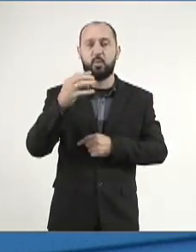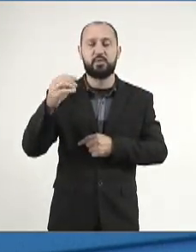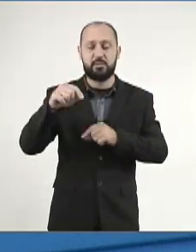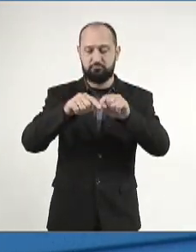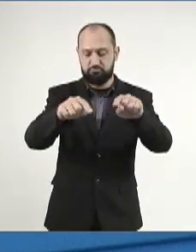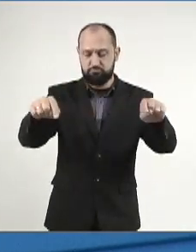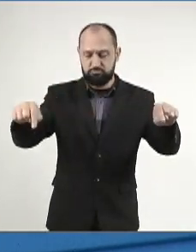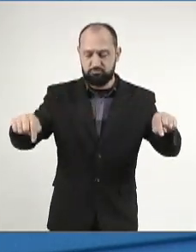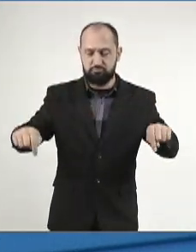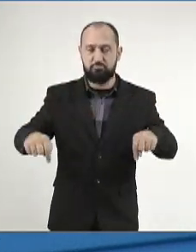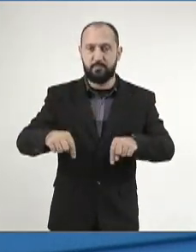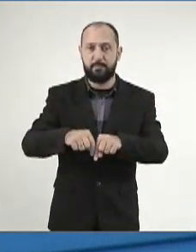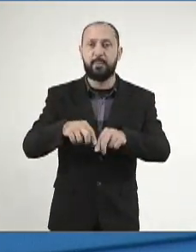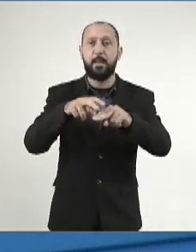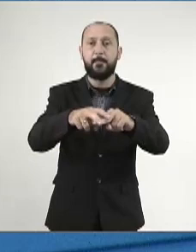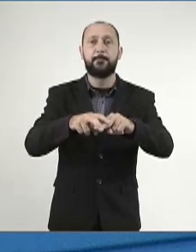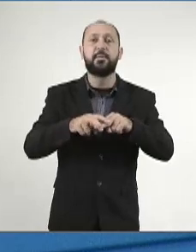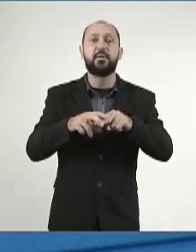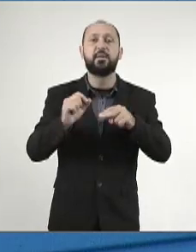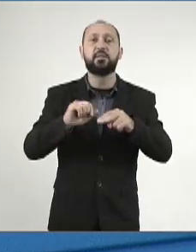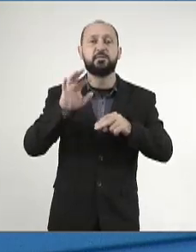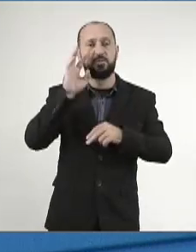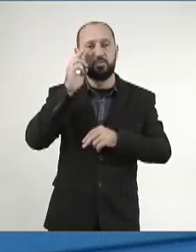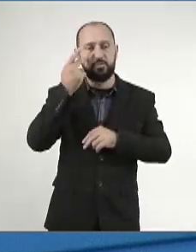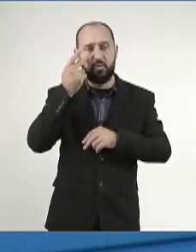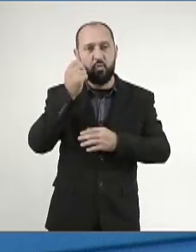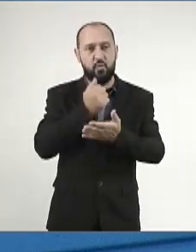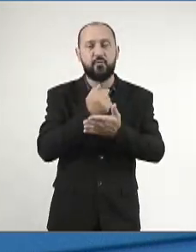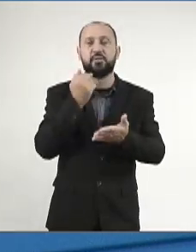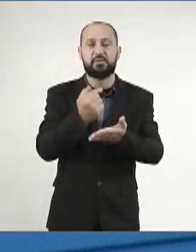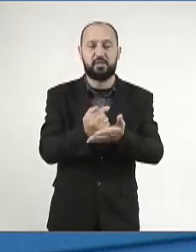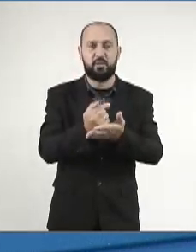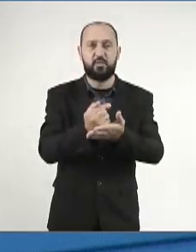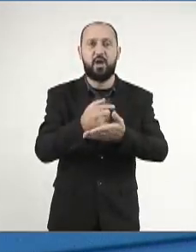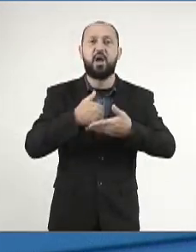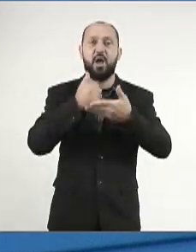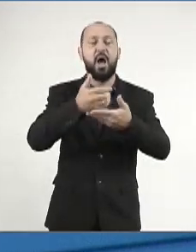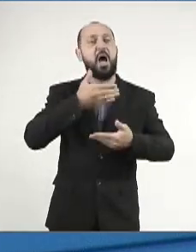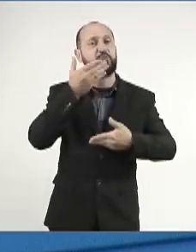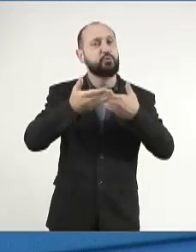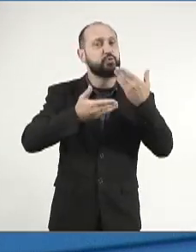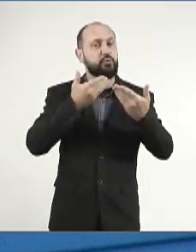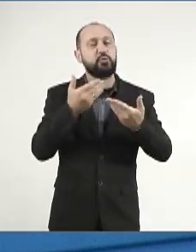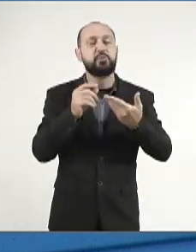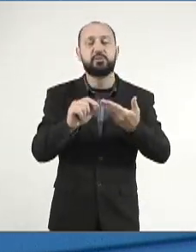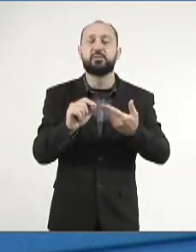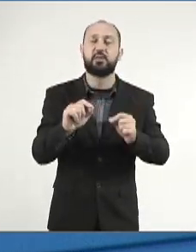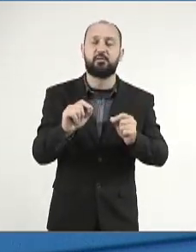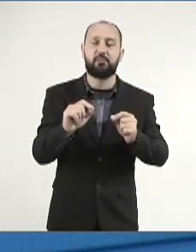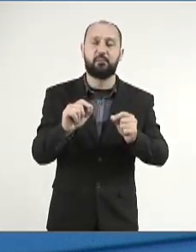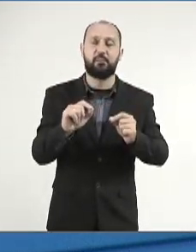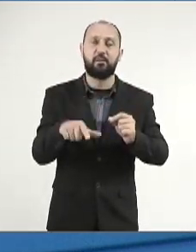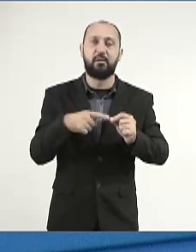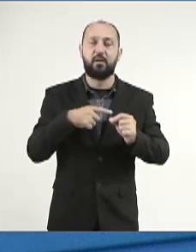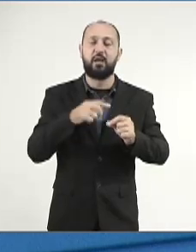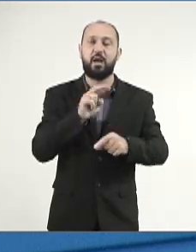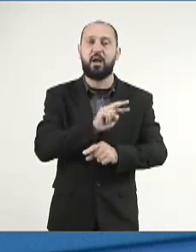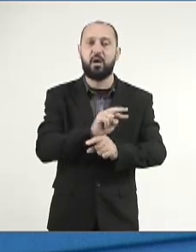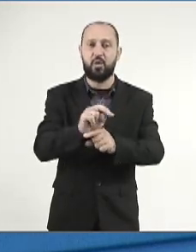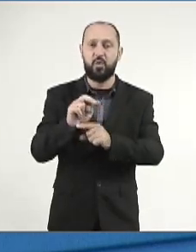quadrados, portanto, o reconhecimento oficial facilitaria muito a